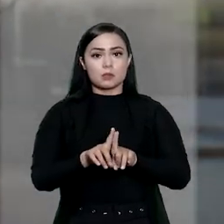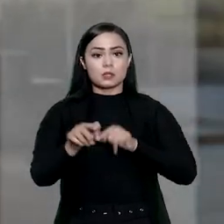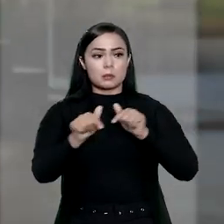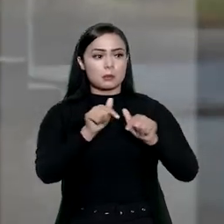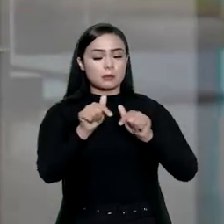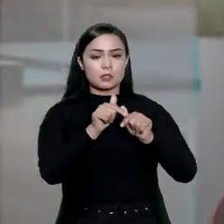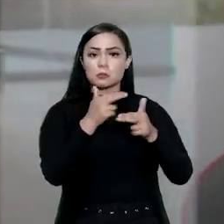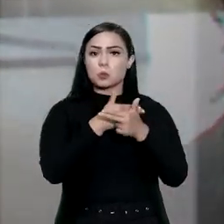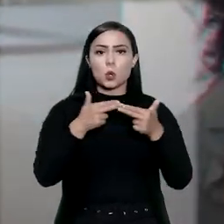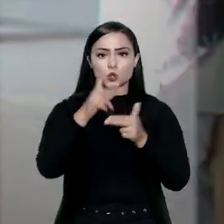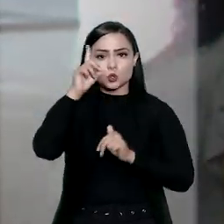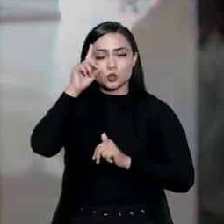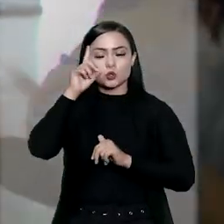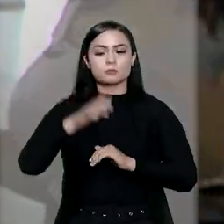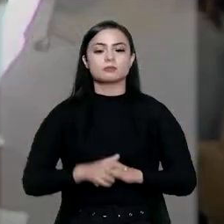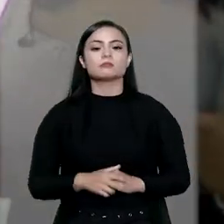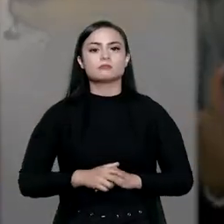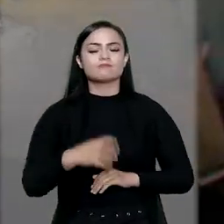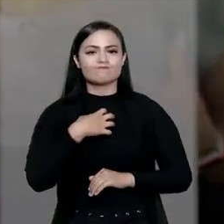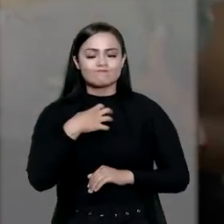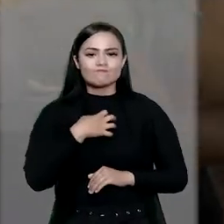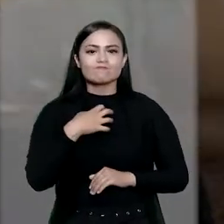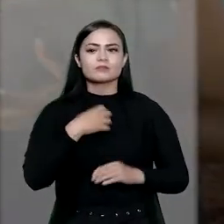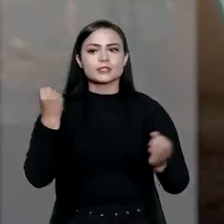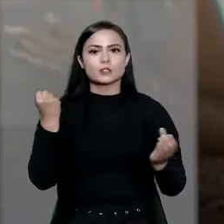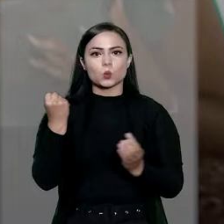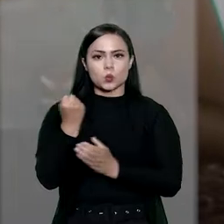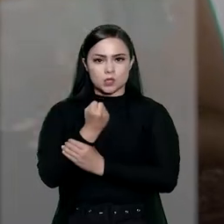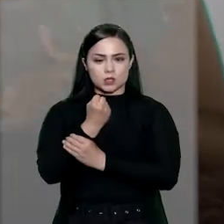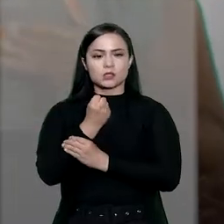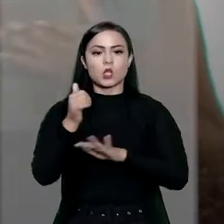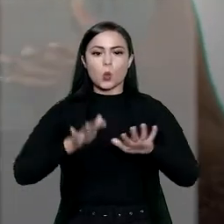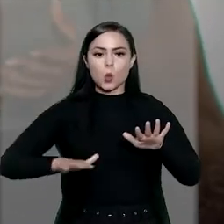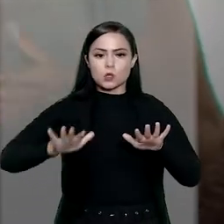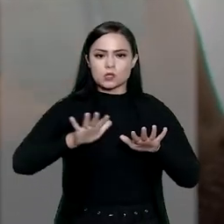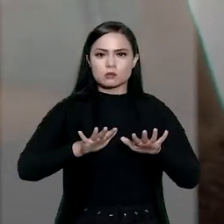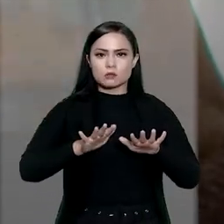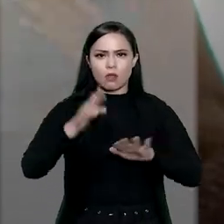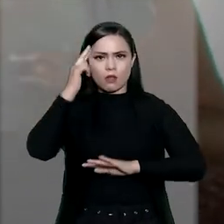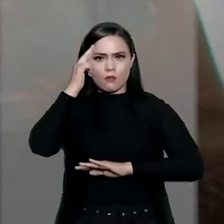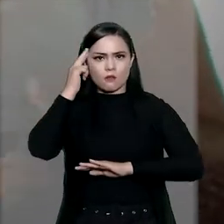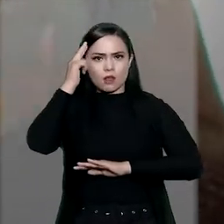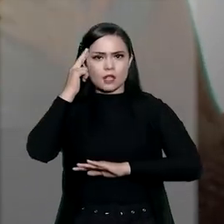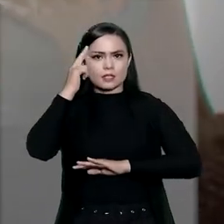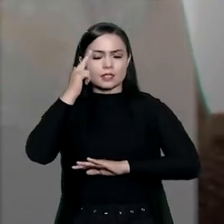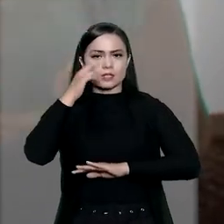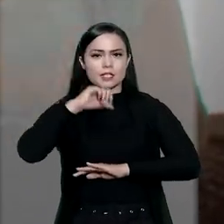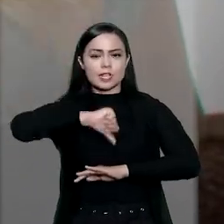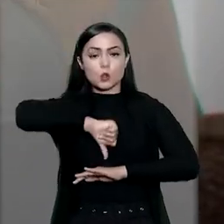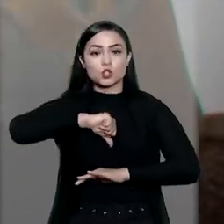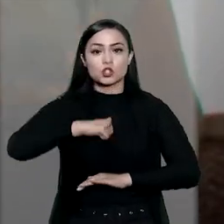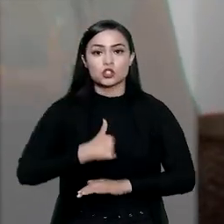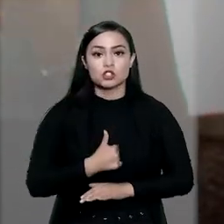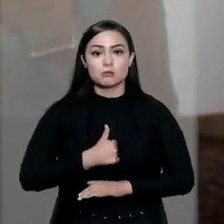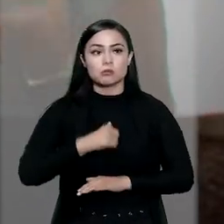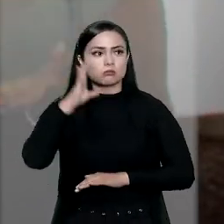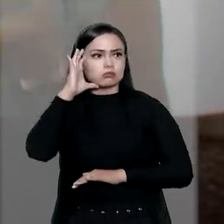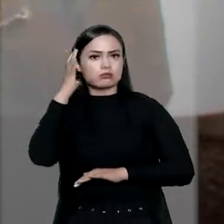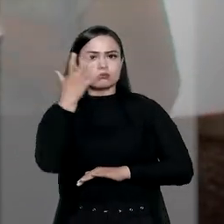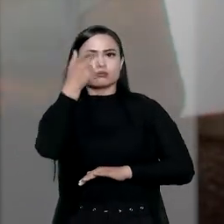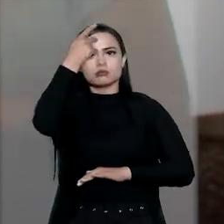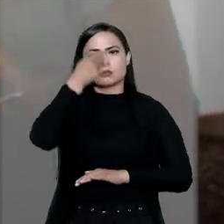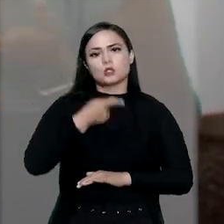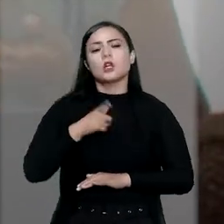fazer as minhas tarefas do dia a dia. Essa sensação de segurança, inclusive, se reflete na autoestima e confiança das